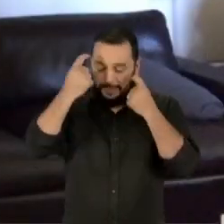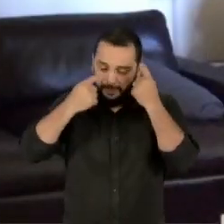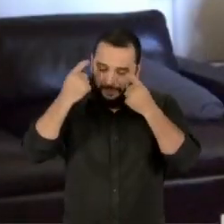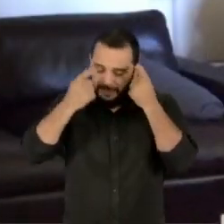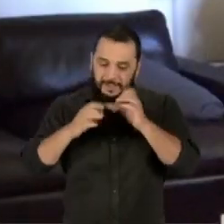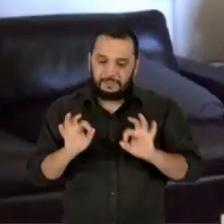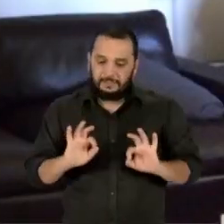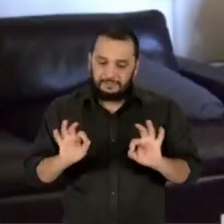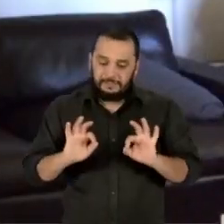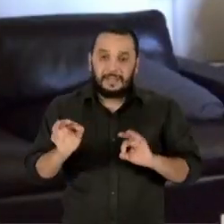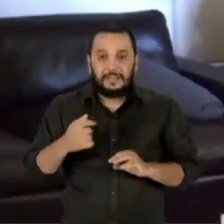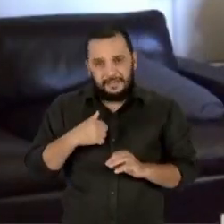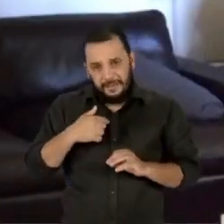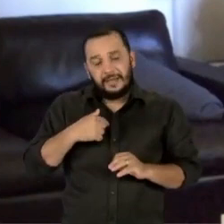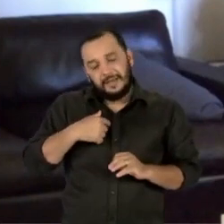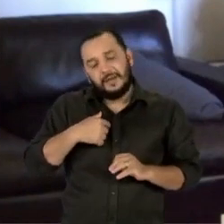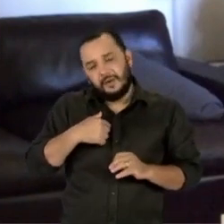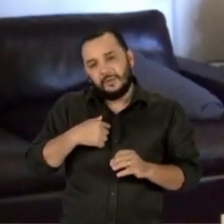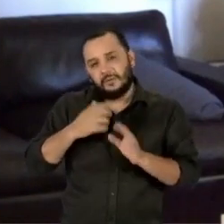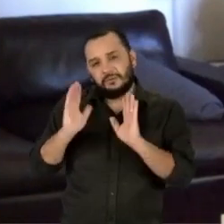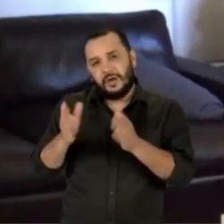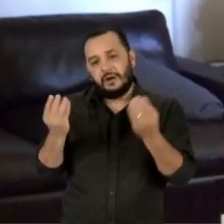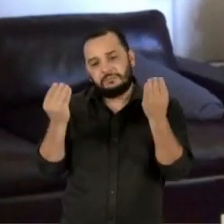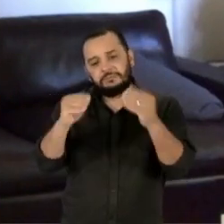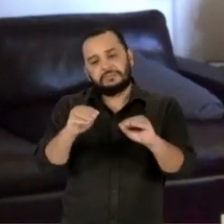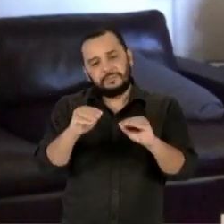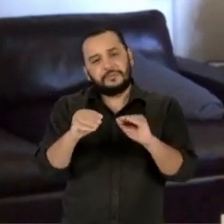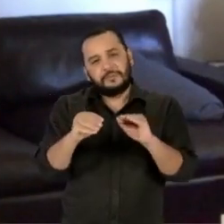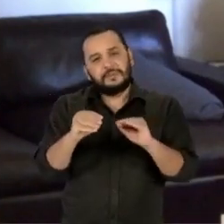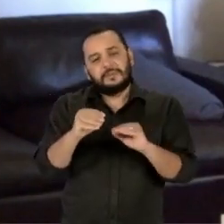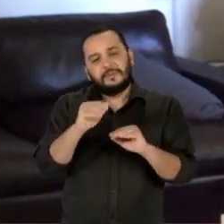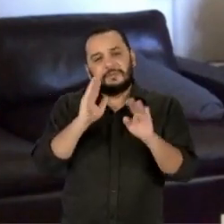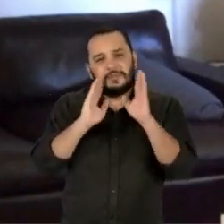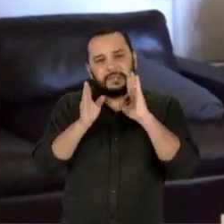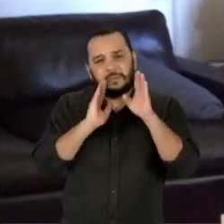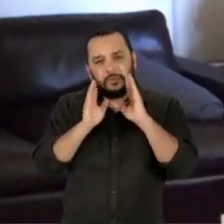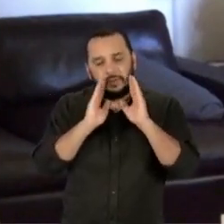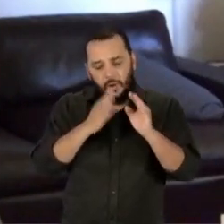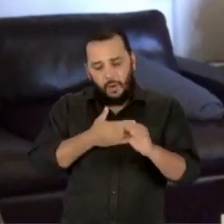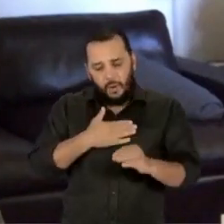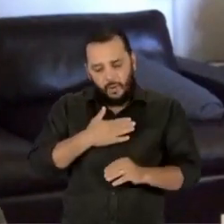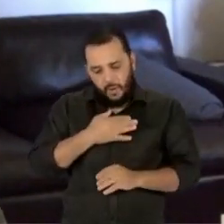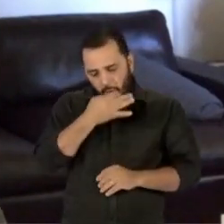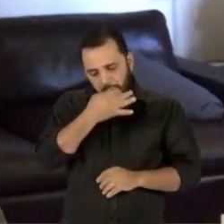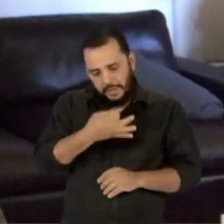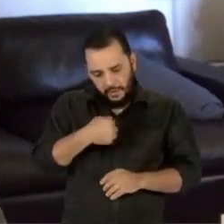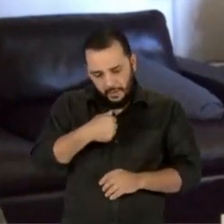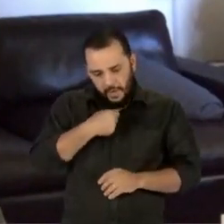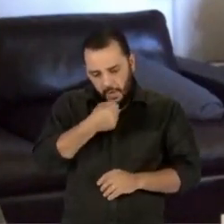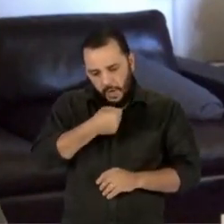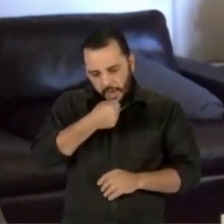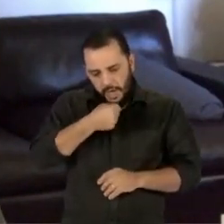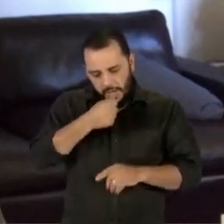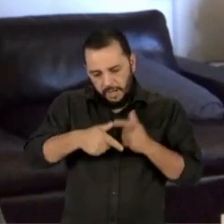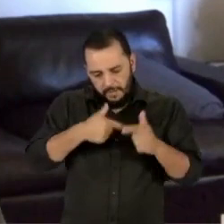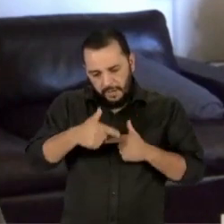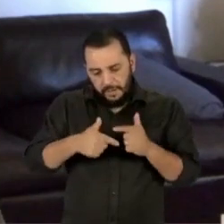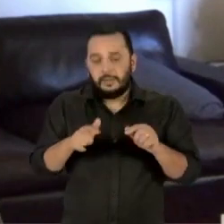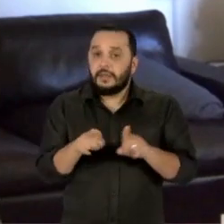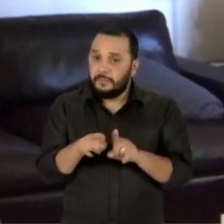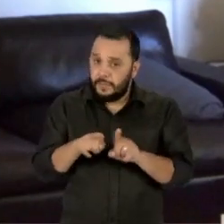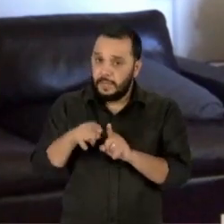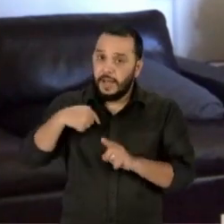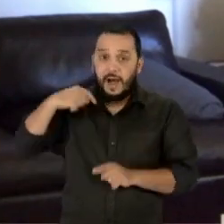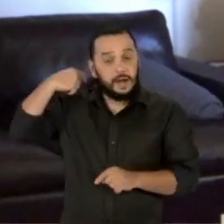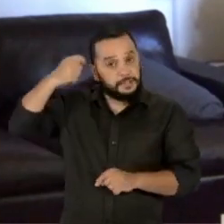análise que eu fiz, que eu postei no Facebook, como jornalista, como cinéfilo, é a minha preocupação como artista. Eu acho que